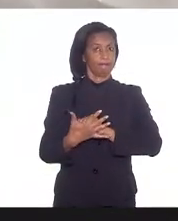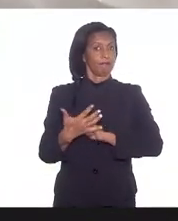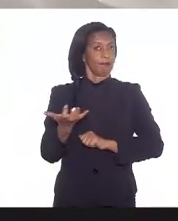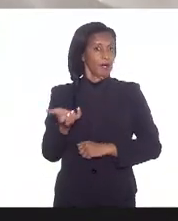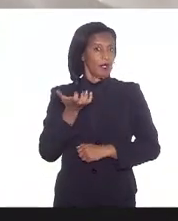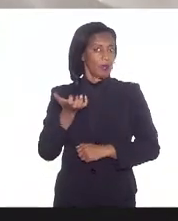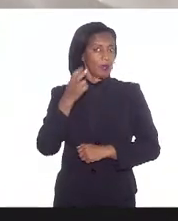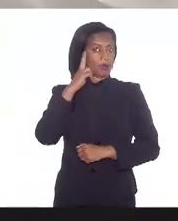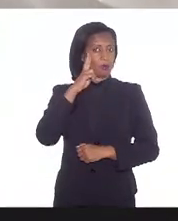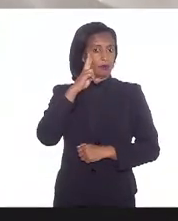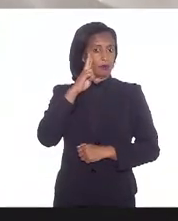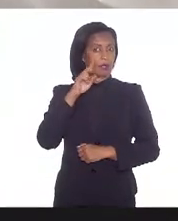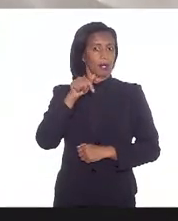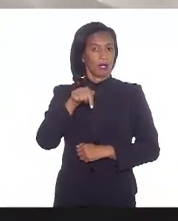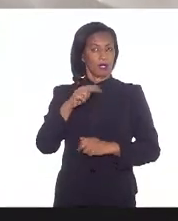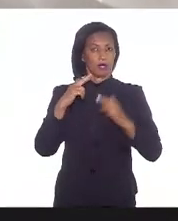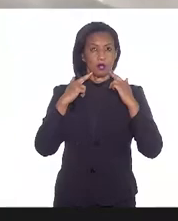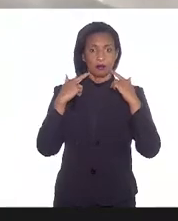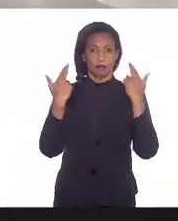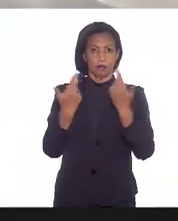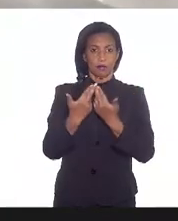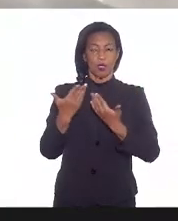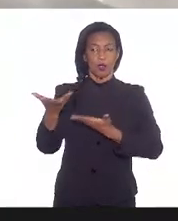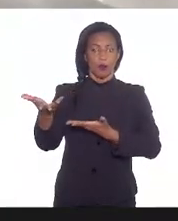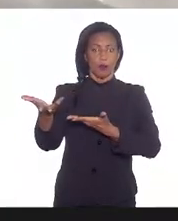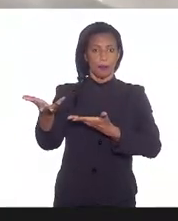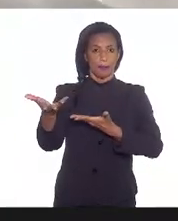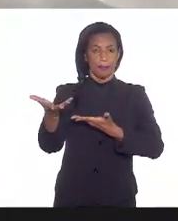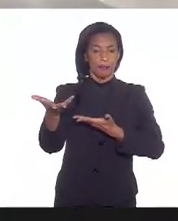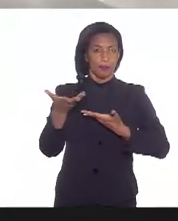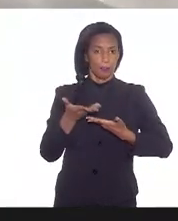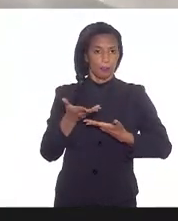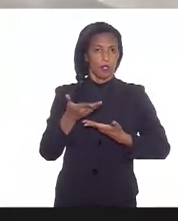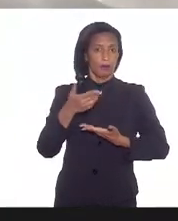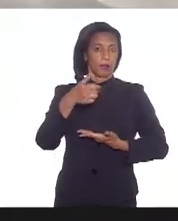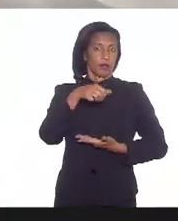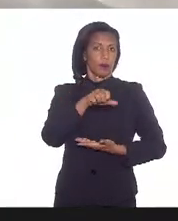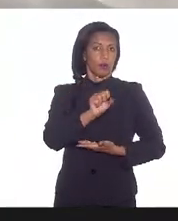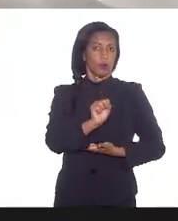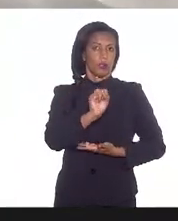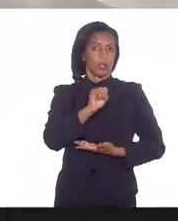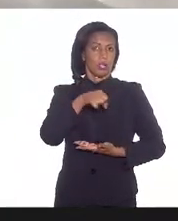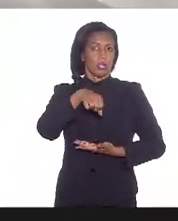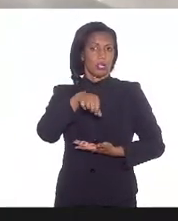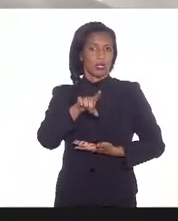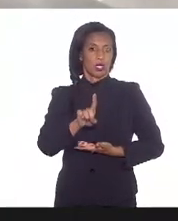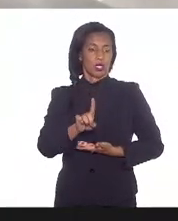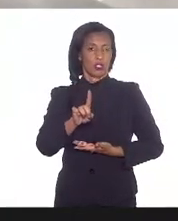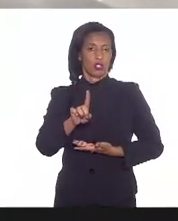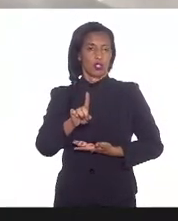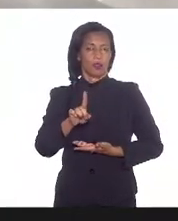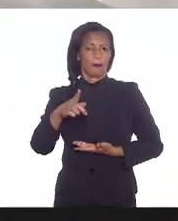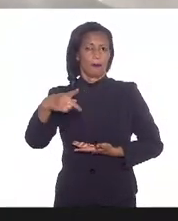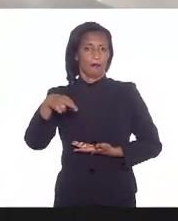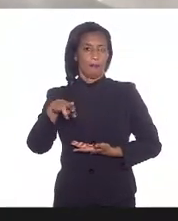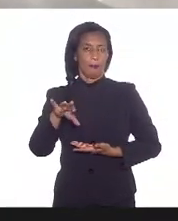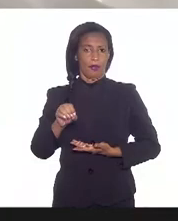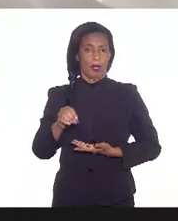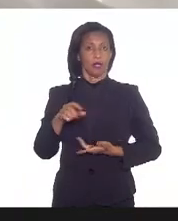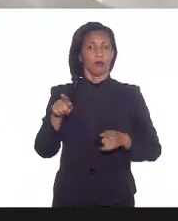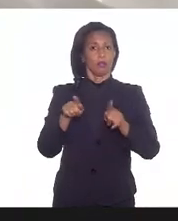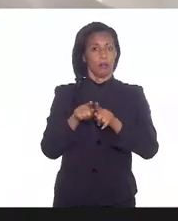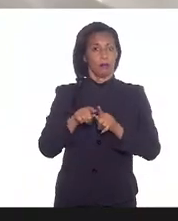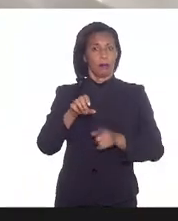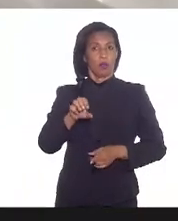audiência foi solicitada pelo Sindipetro Norte Fluminense e pela CUT do Rio de Janeiro. Eu quero